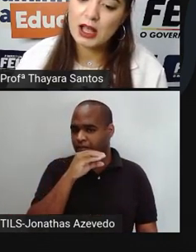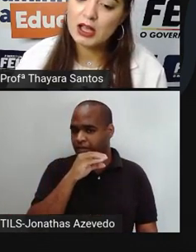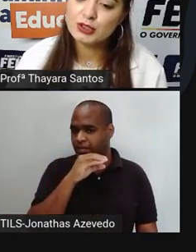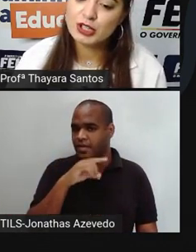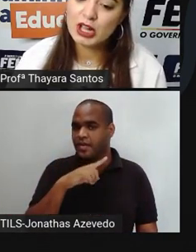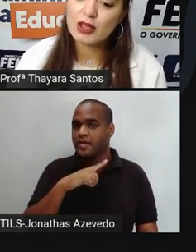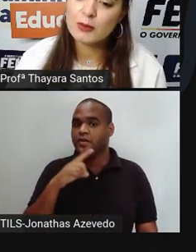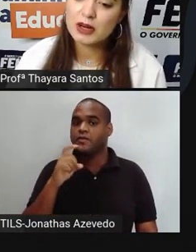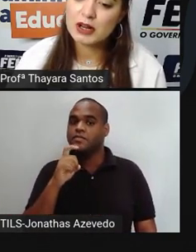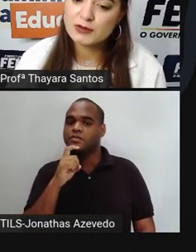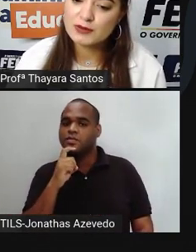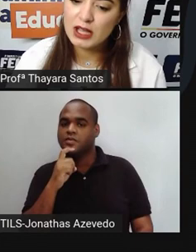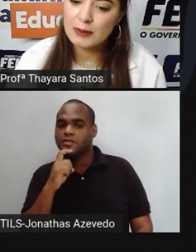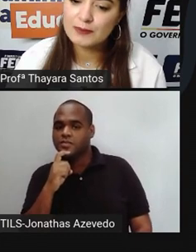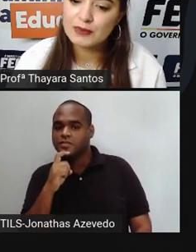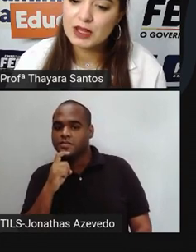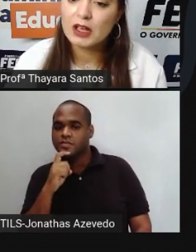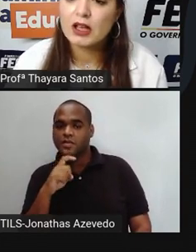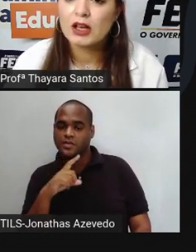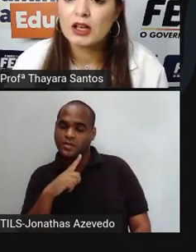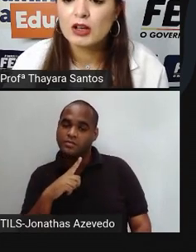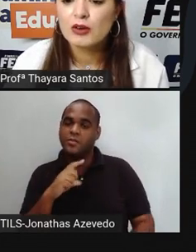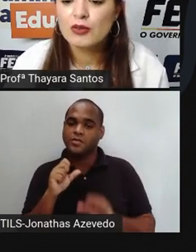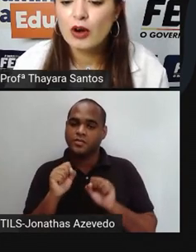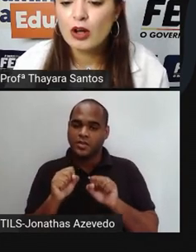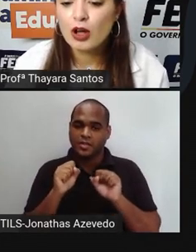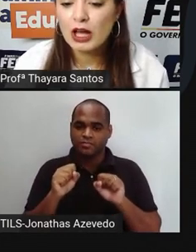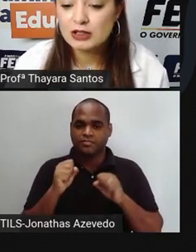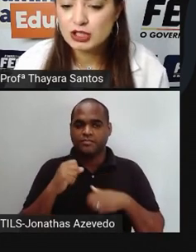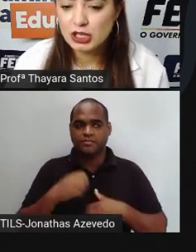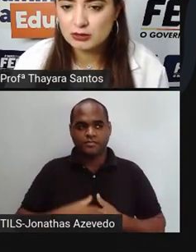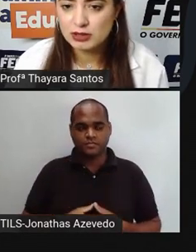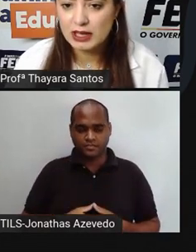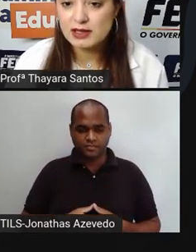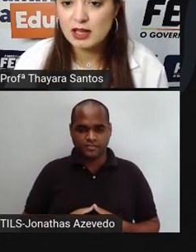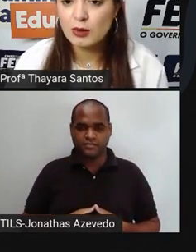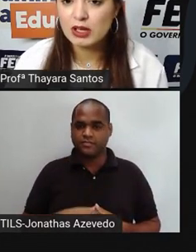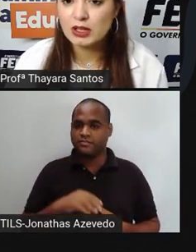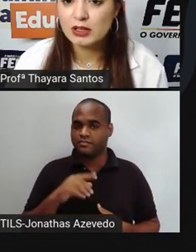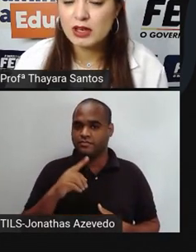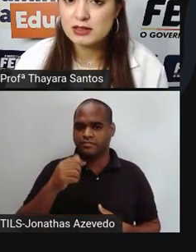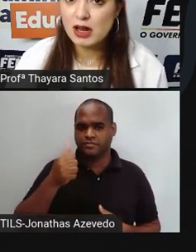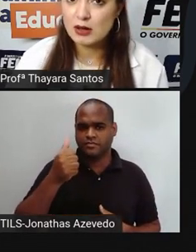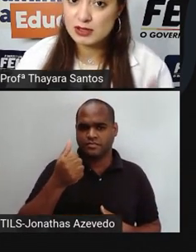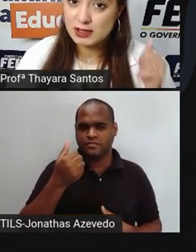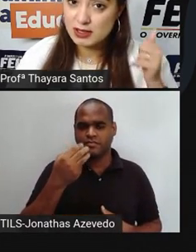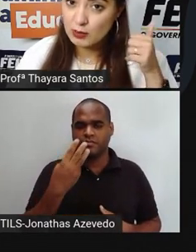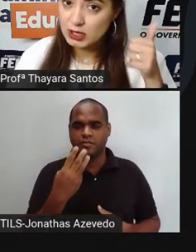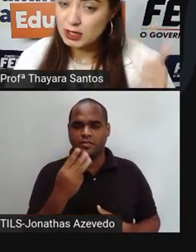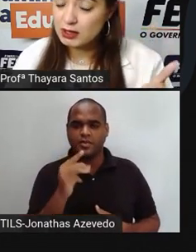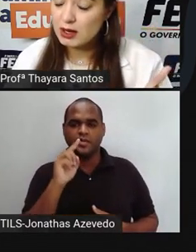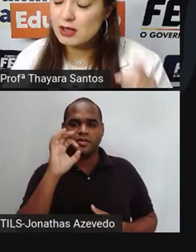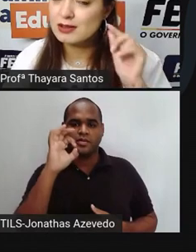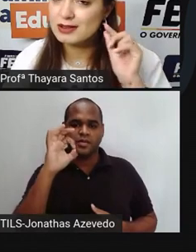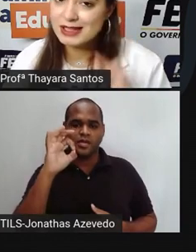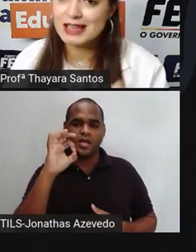botar gelo aqui para resfriar. Vou colocar gelo. Está em 143 graus. Se é